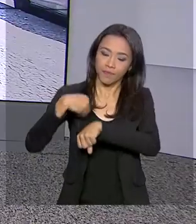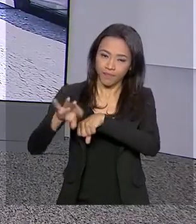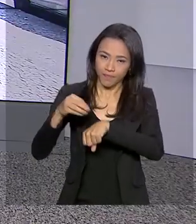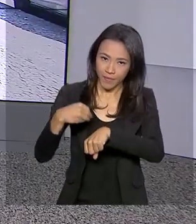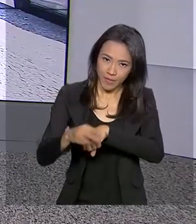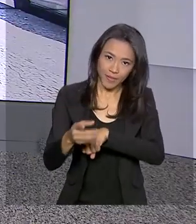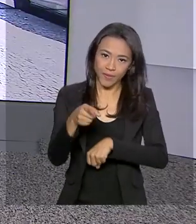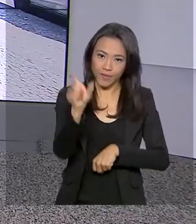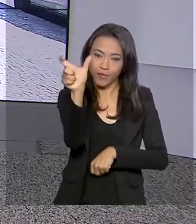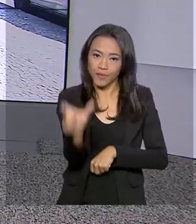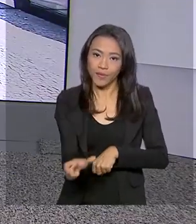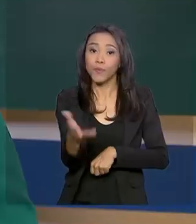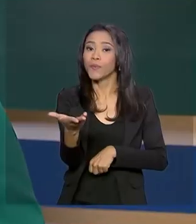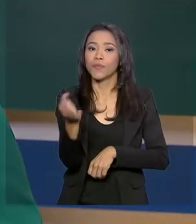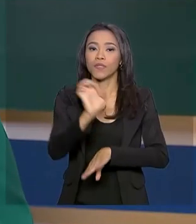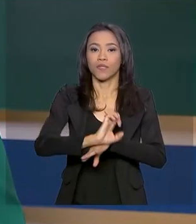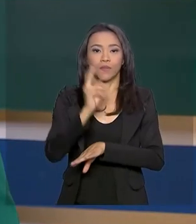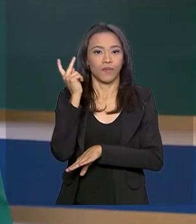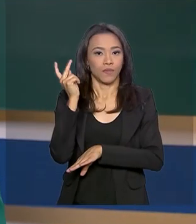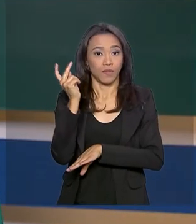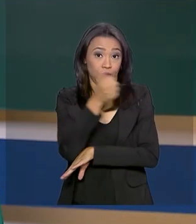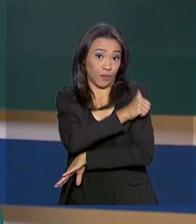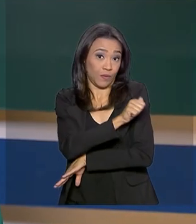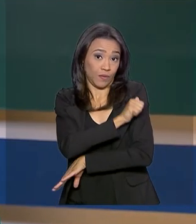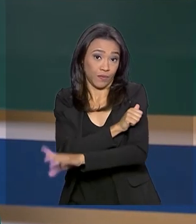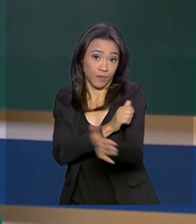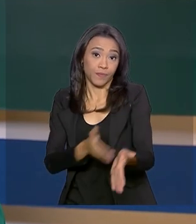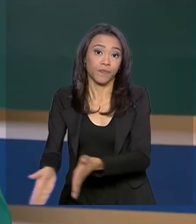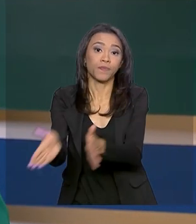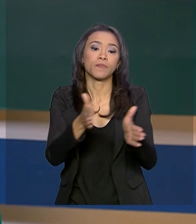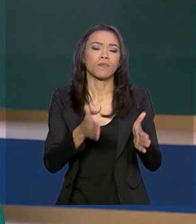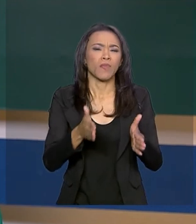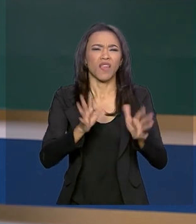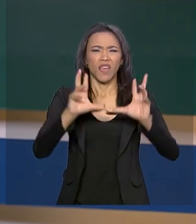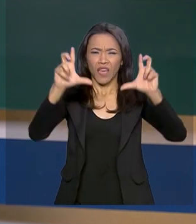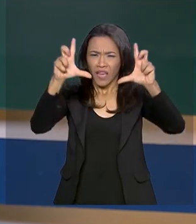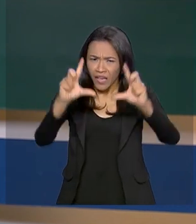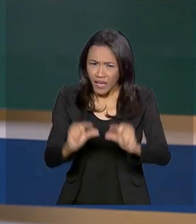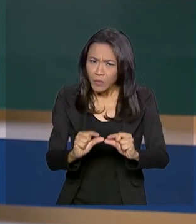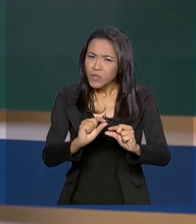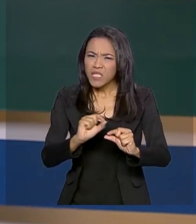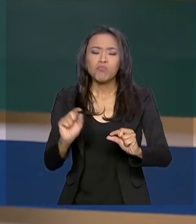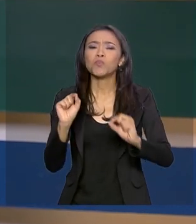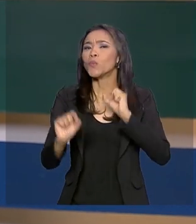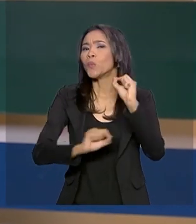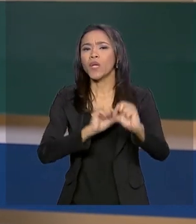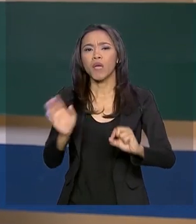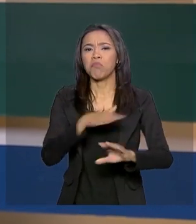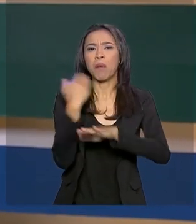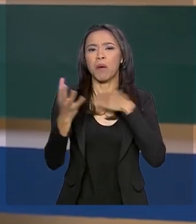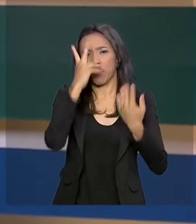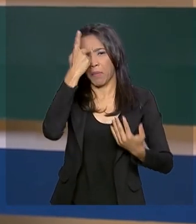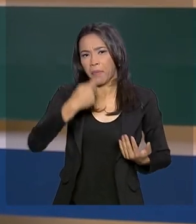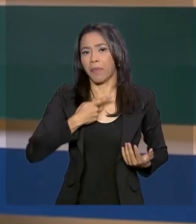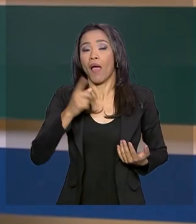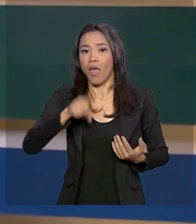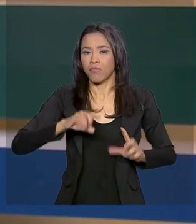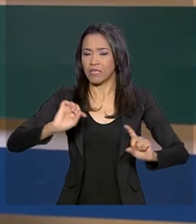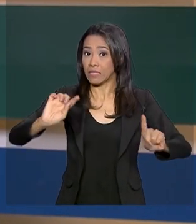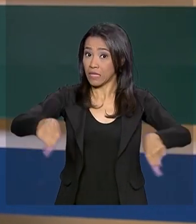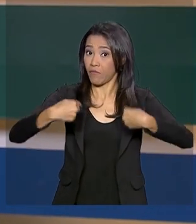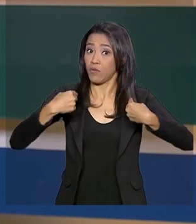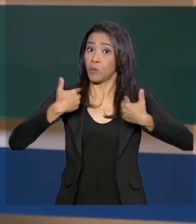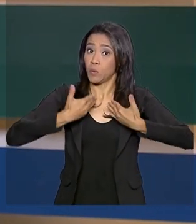ao vivo direto do Rio de Janeiro. Reduzir os índices de suicídio no país é um dos grandes desafios do governo que